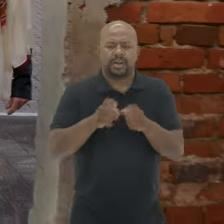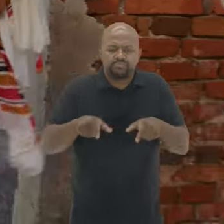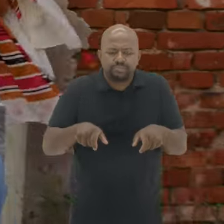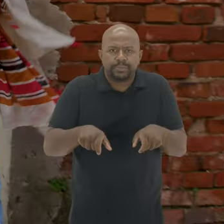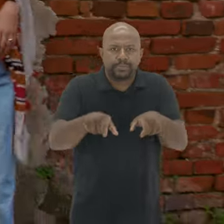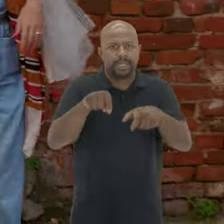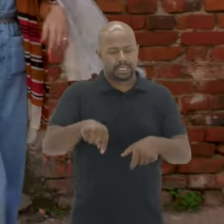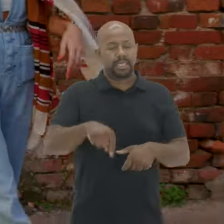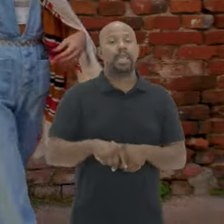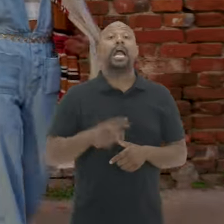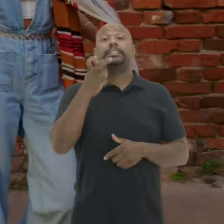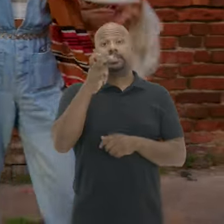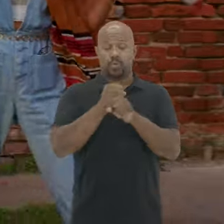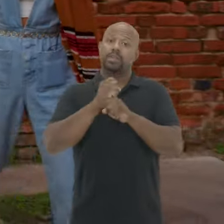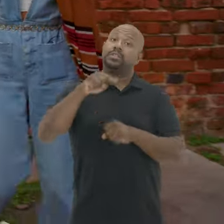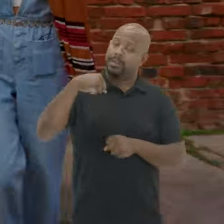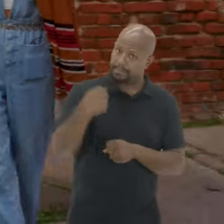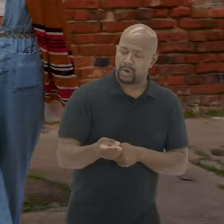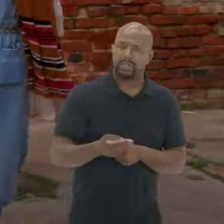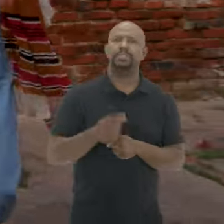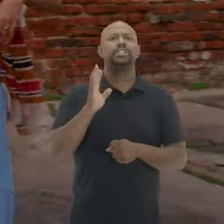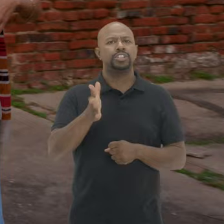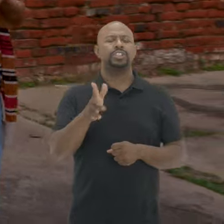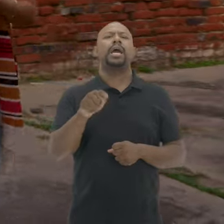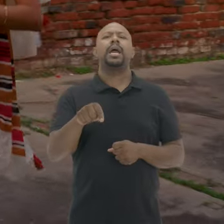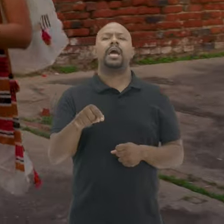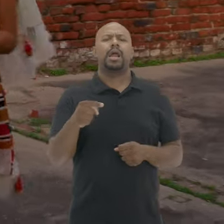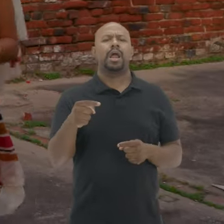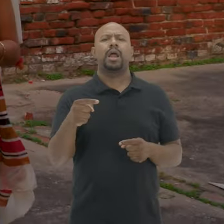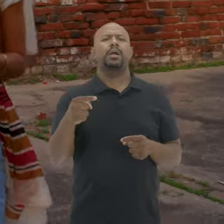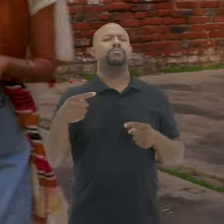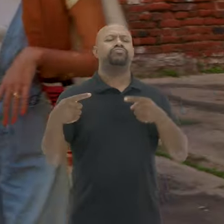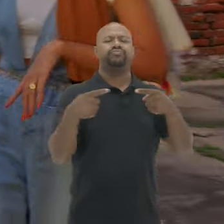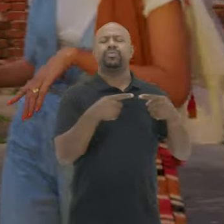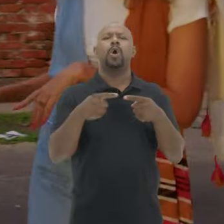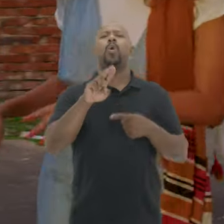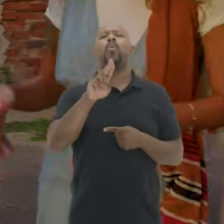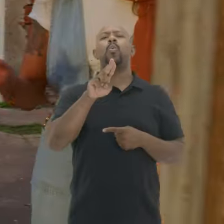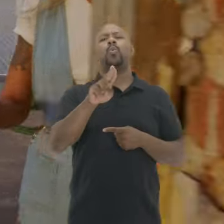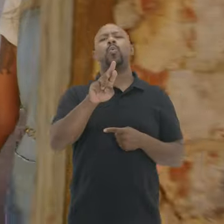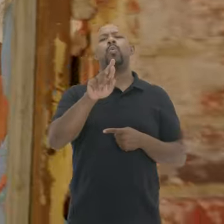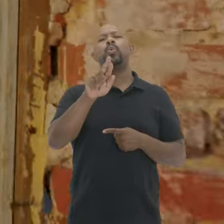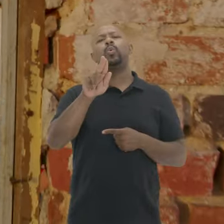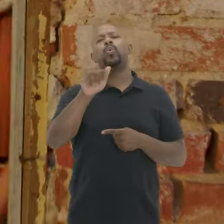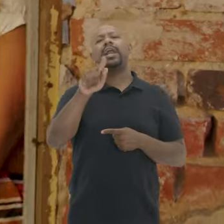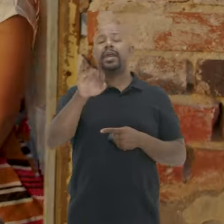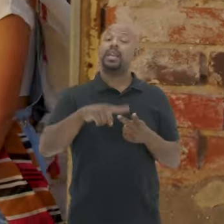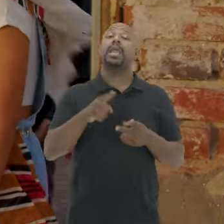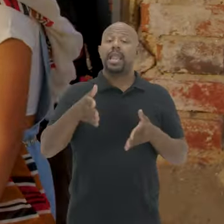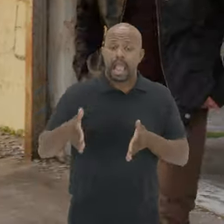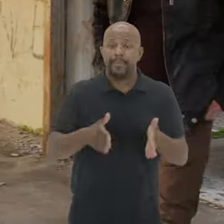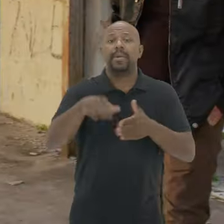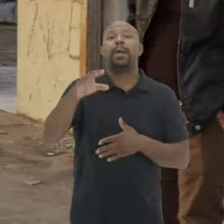E cinco anos depois Já era ligação com o uruguaiano E caminho para quem ia para